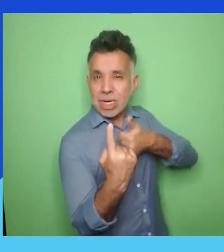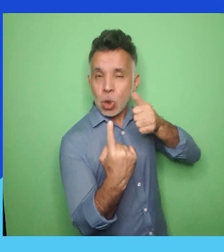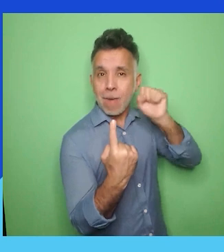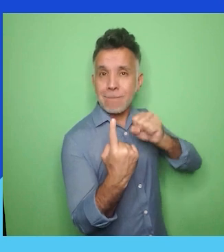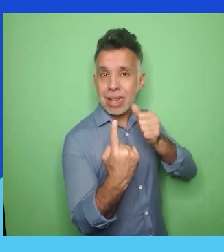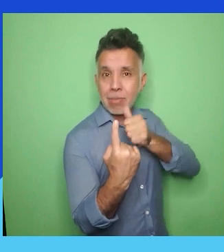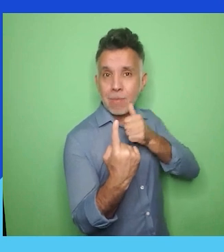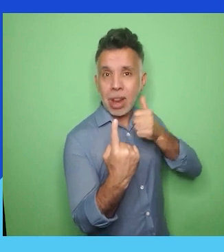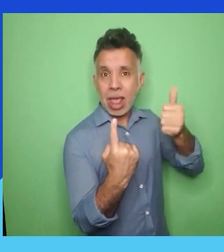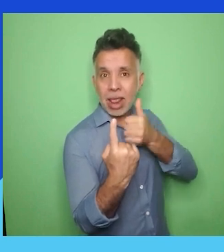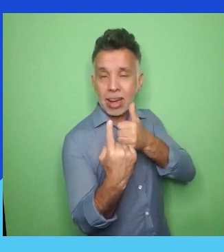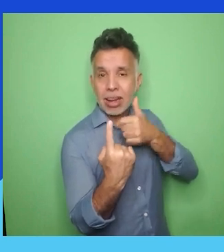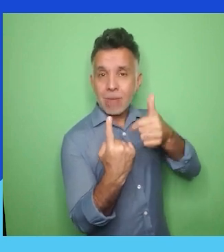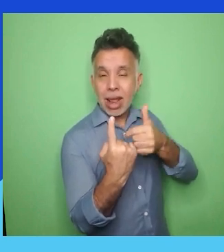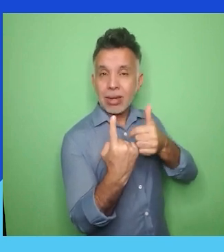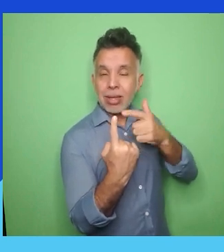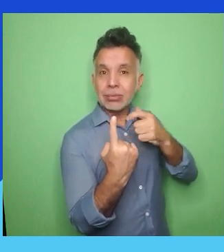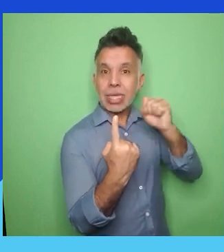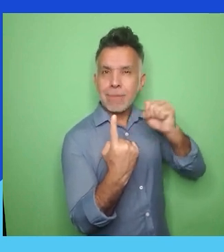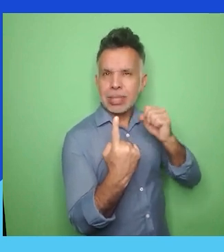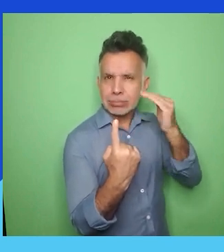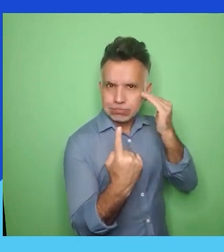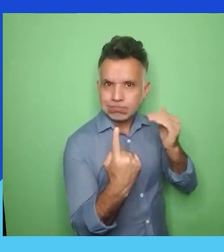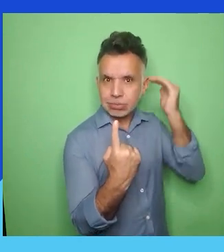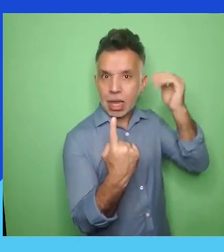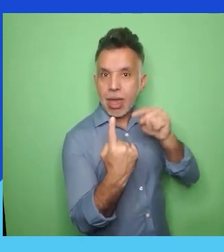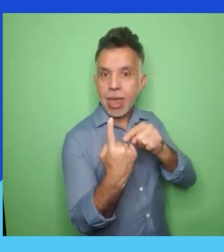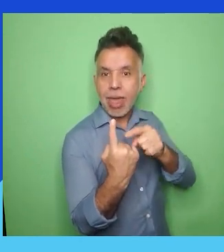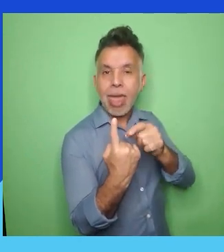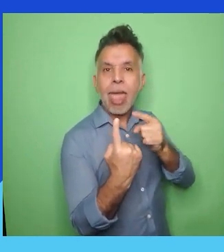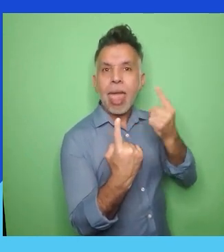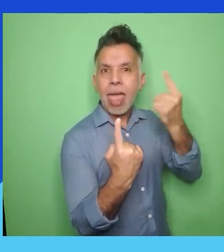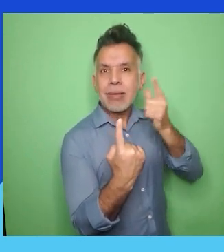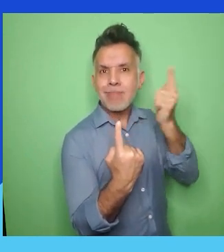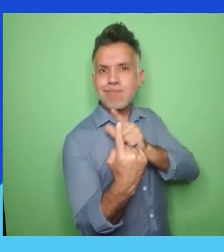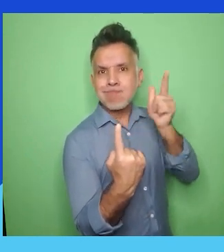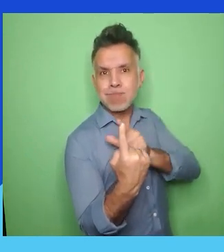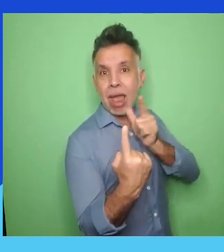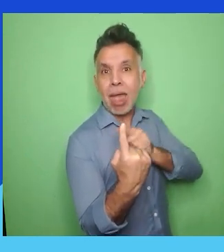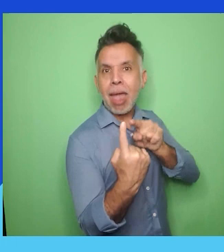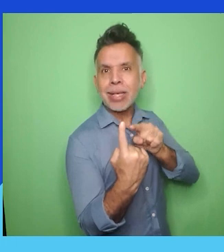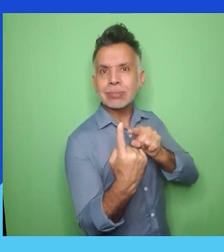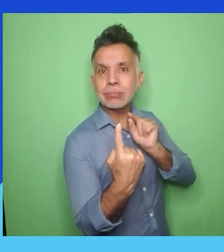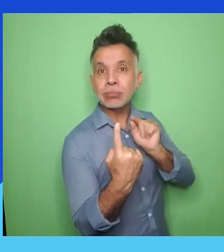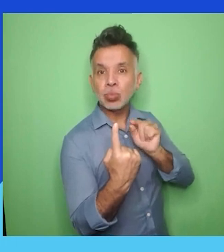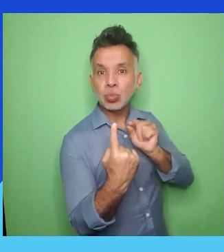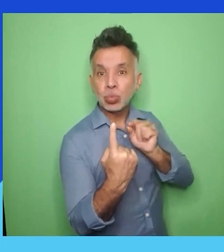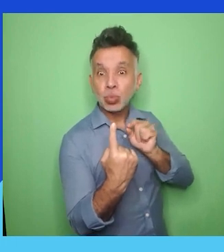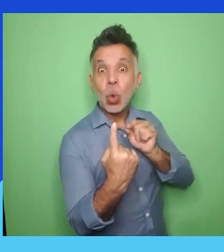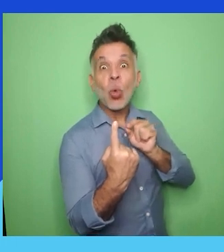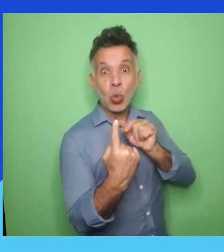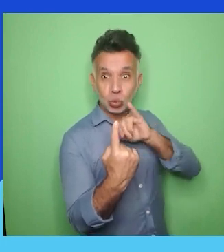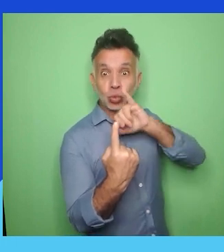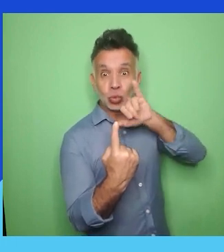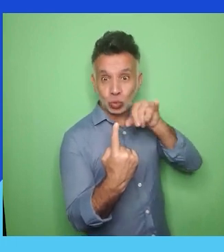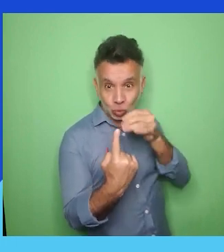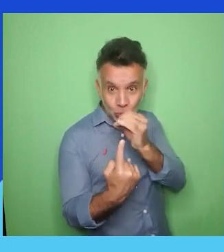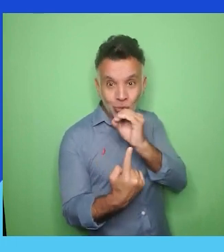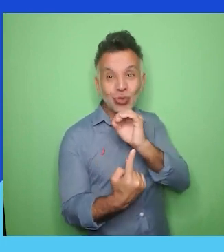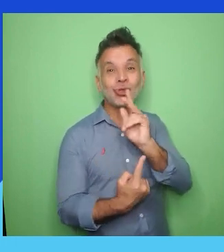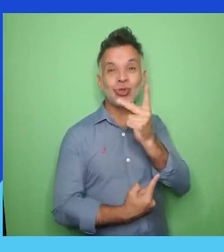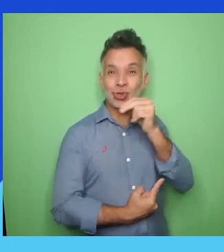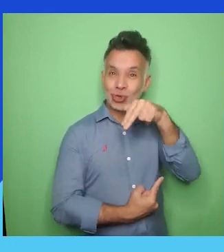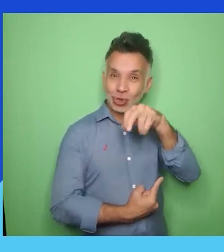a grande campeã é a... Johnson & Johnson! Meus parabéns para a Johnson & Johnson. E eu vou convidar agora